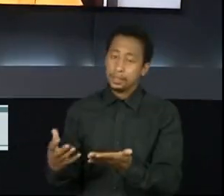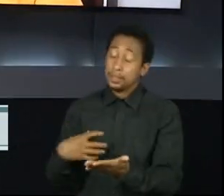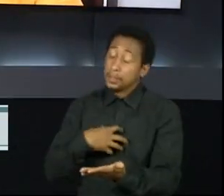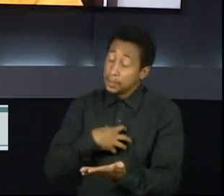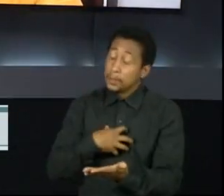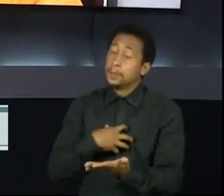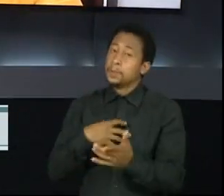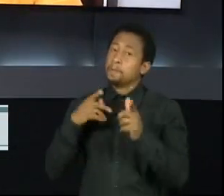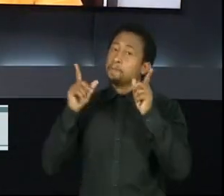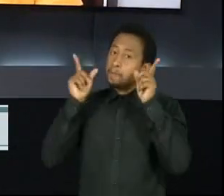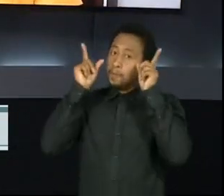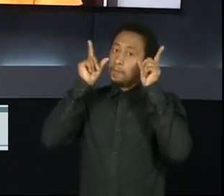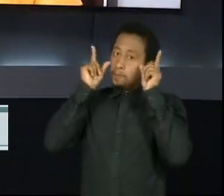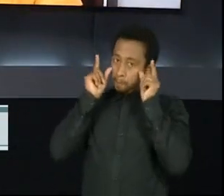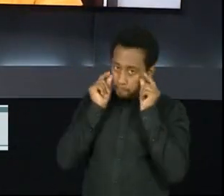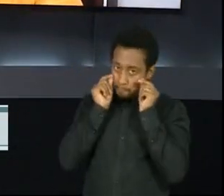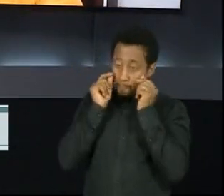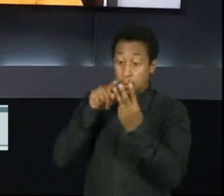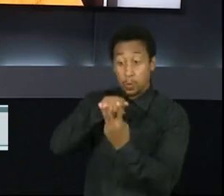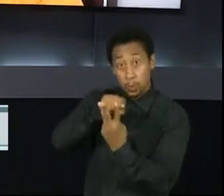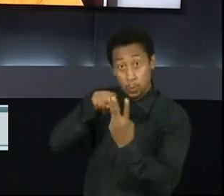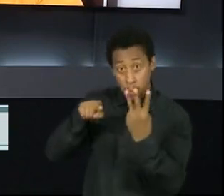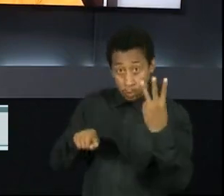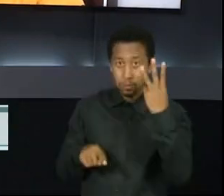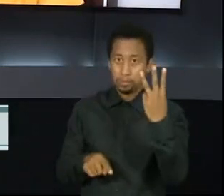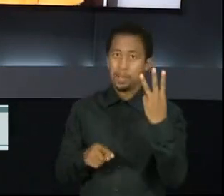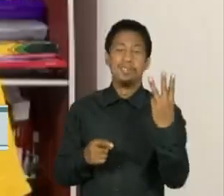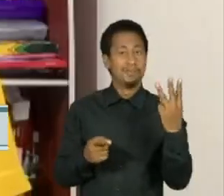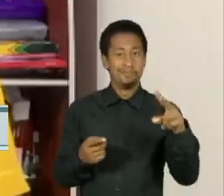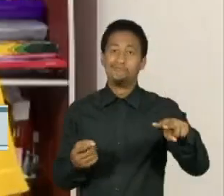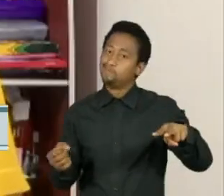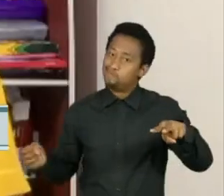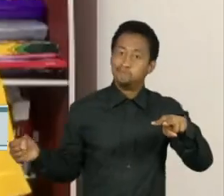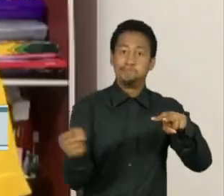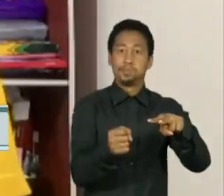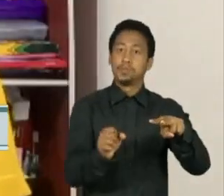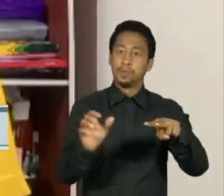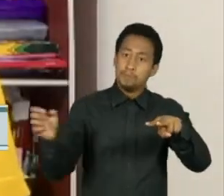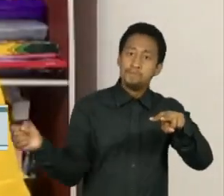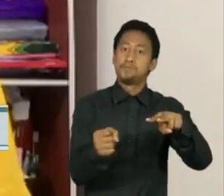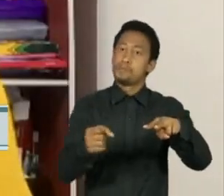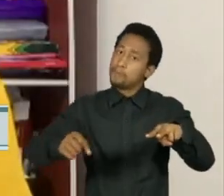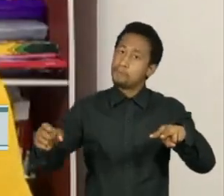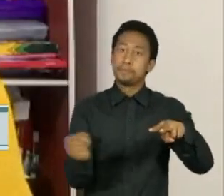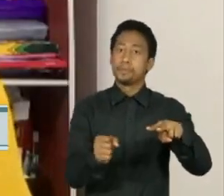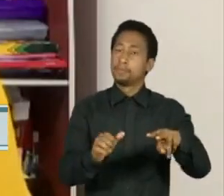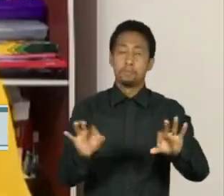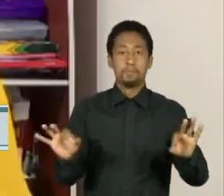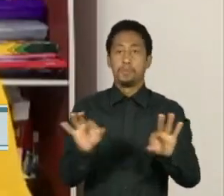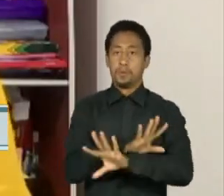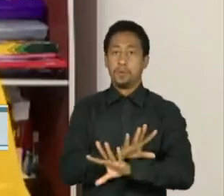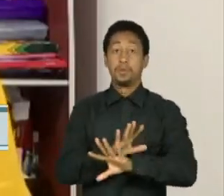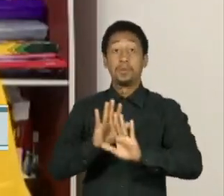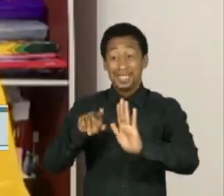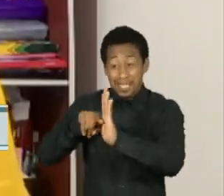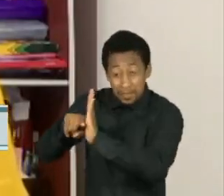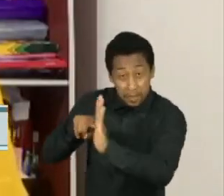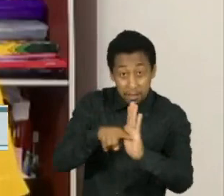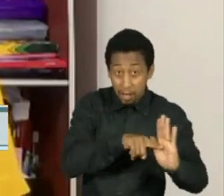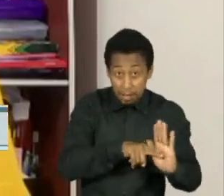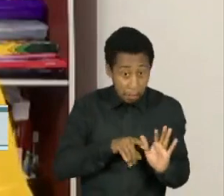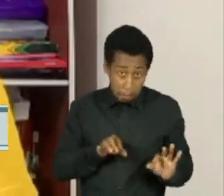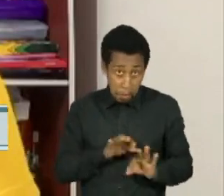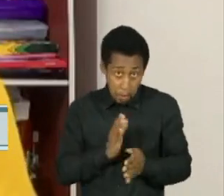alívio que os três torturadores já estão presos, mas a gente precisa que as investigações não parem aí. A gente precisa